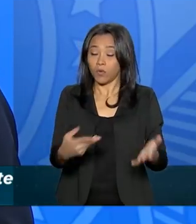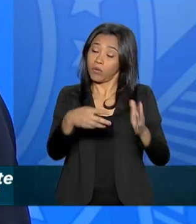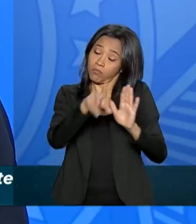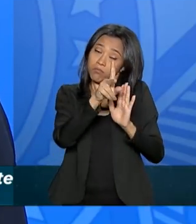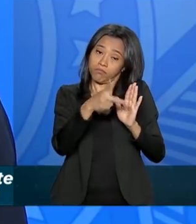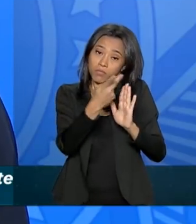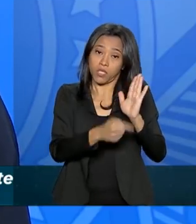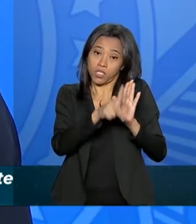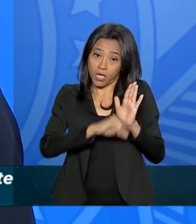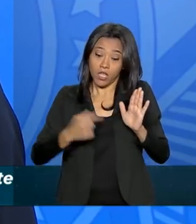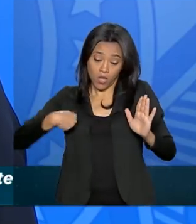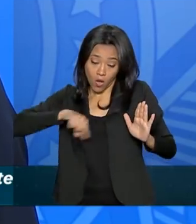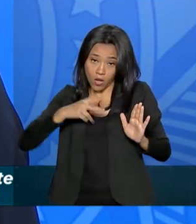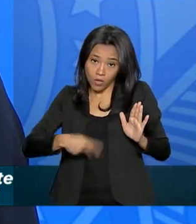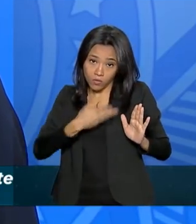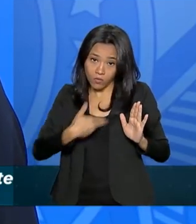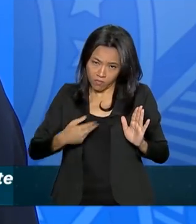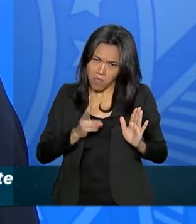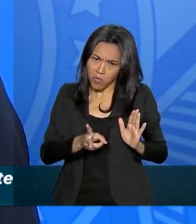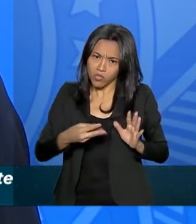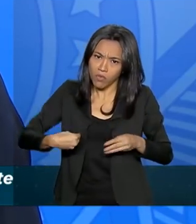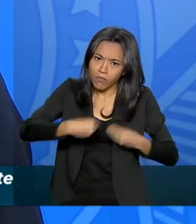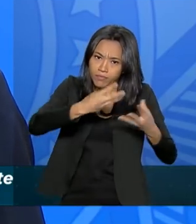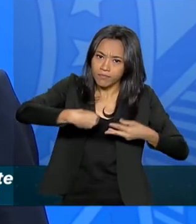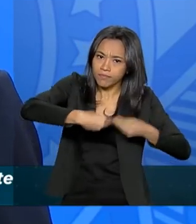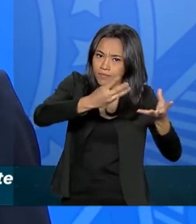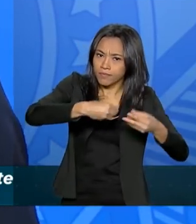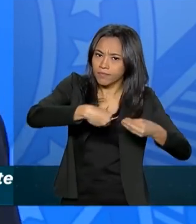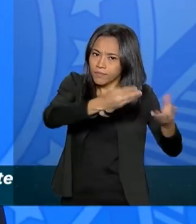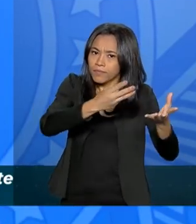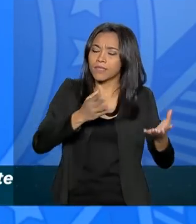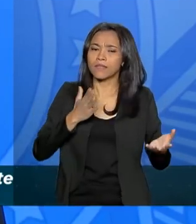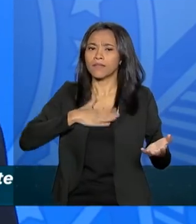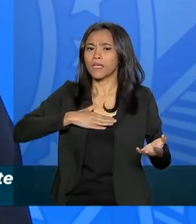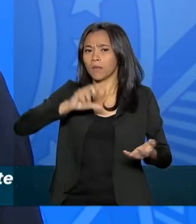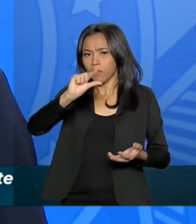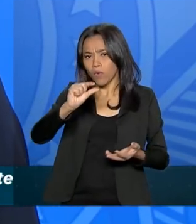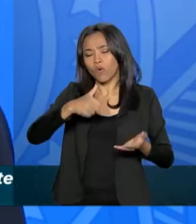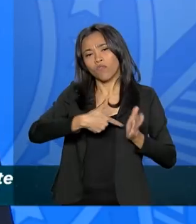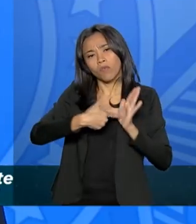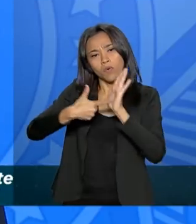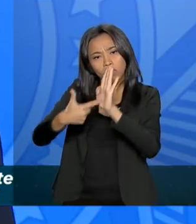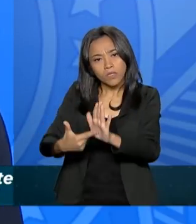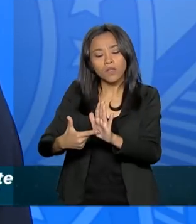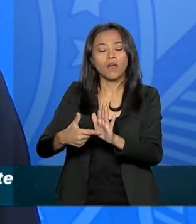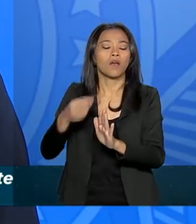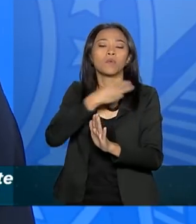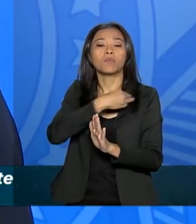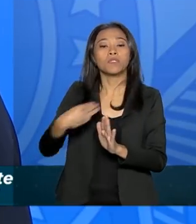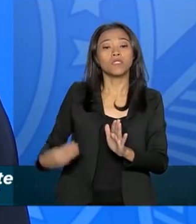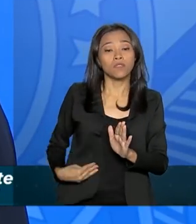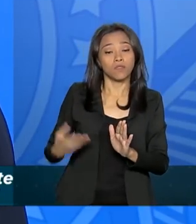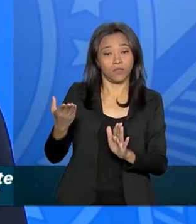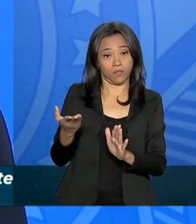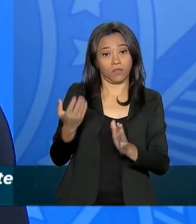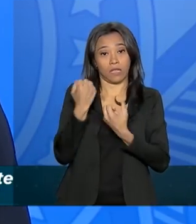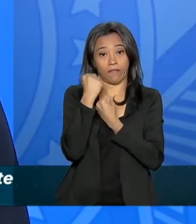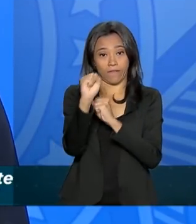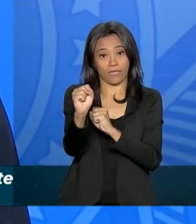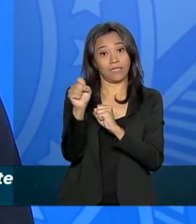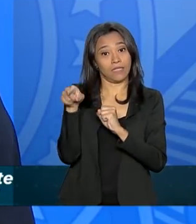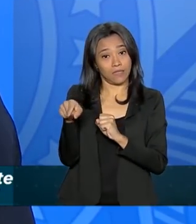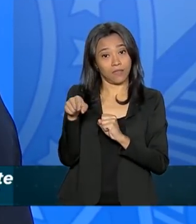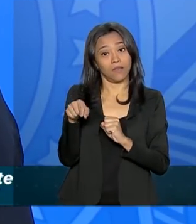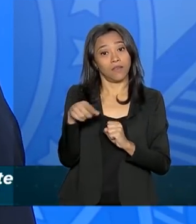lei, a vai continuar enviando. Pretendo, vou almoçar daqui a pouco com o ministro da Defesa, o Fernando, espero que